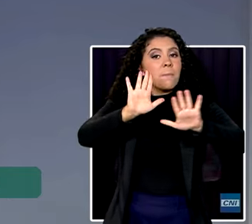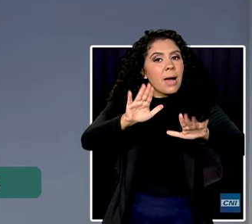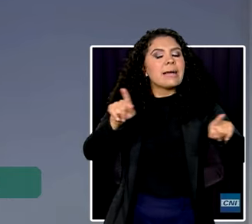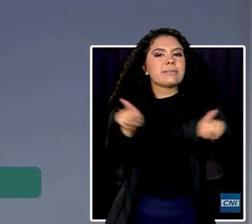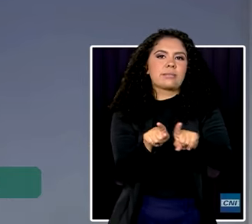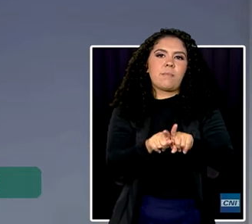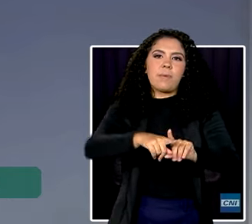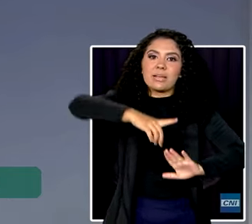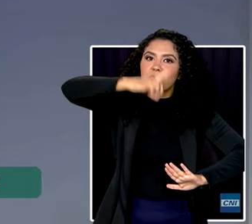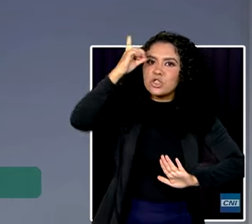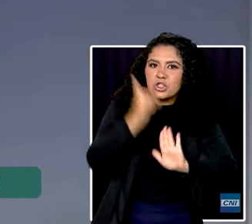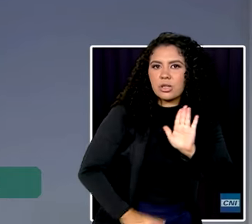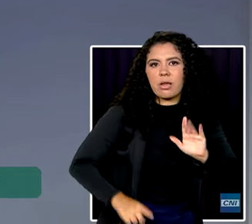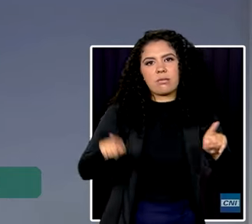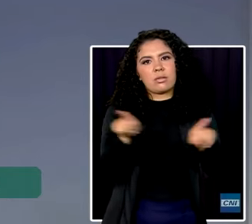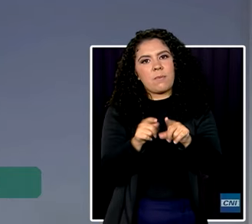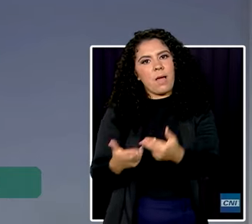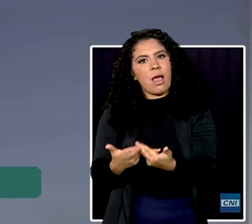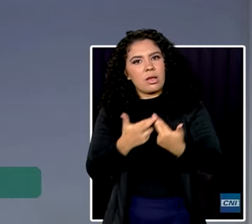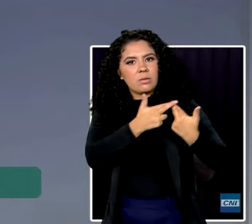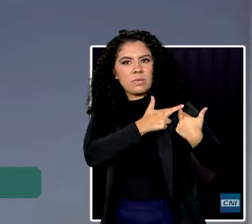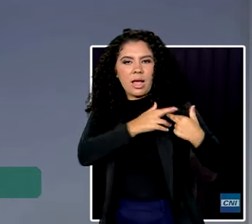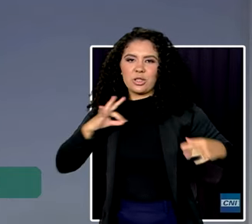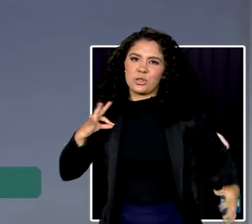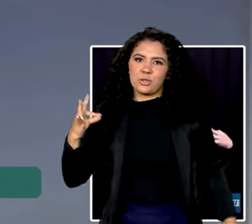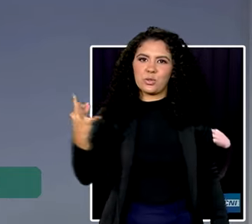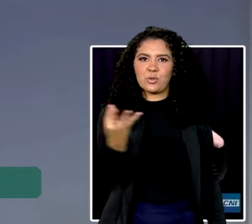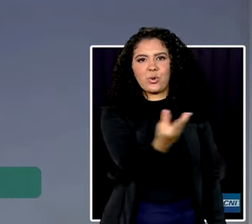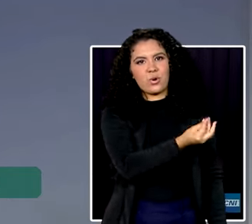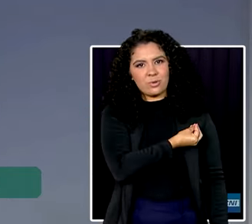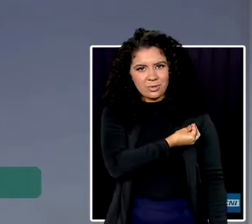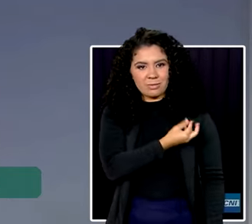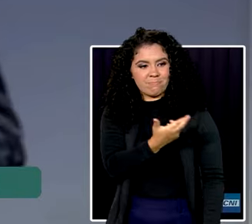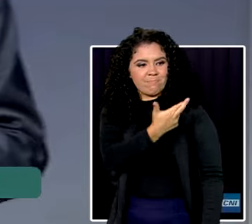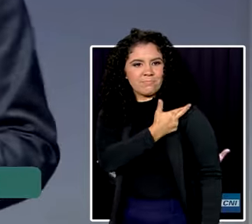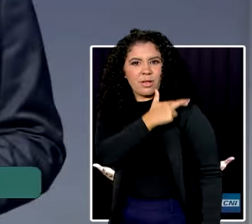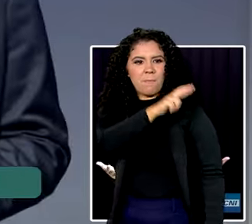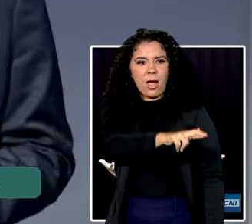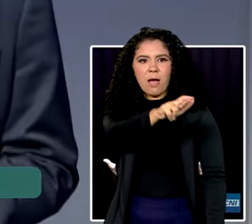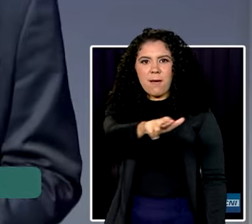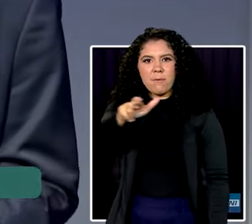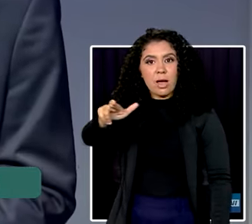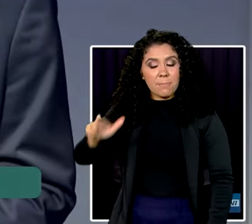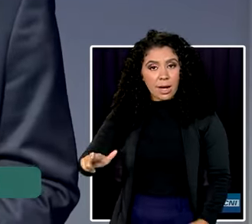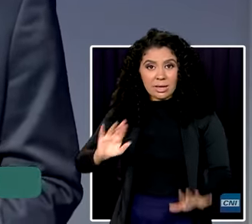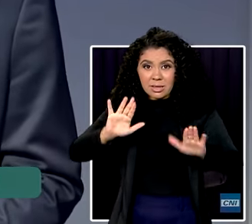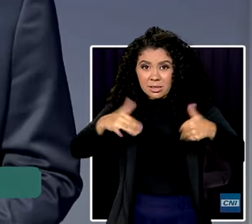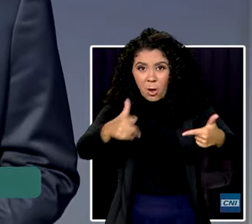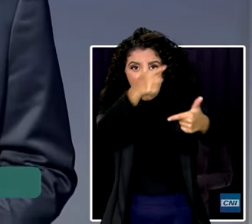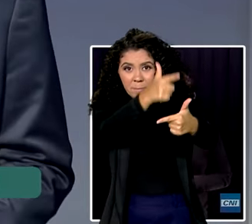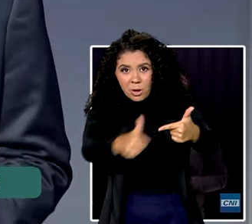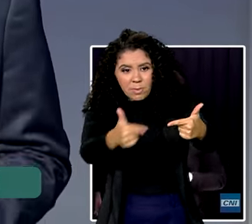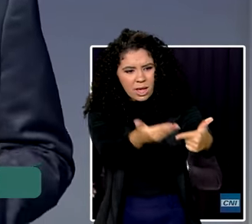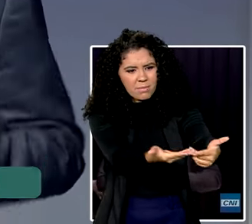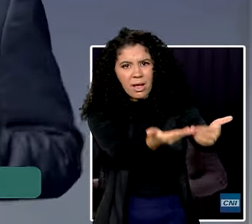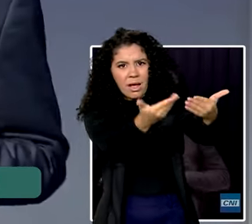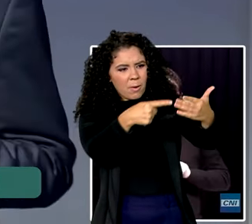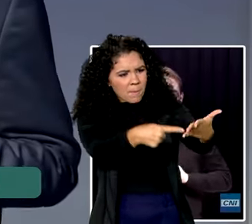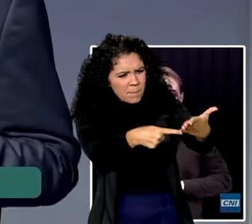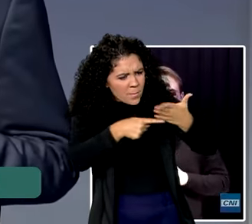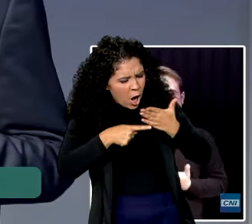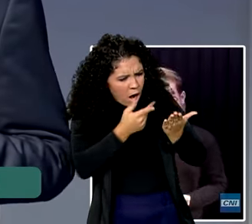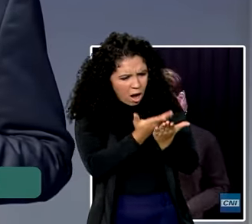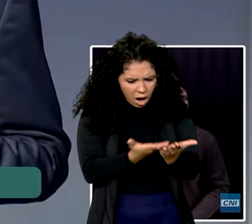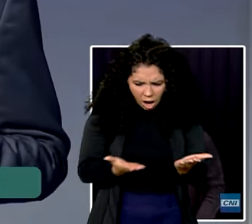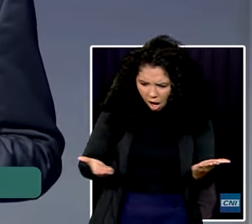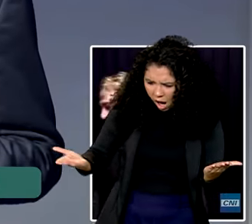direito e uma responsabilidade de todos. Então, esse magno problema que agora nos é apresentado, não é só um